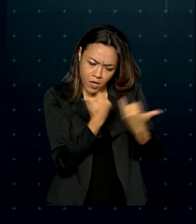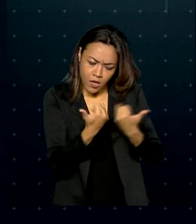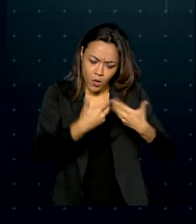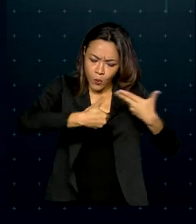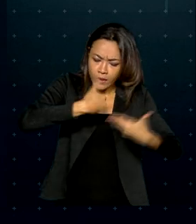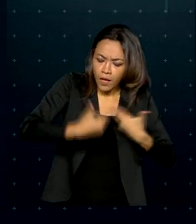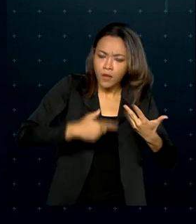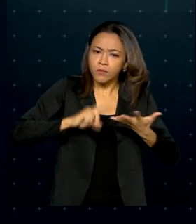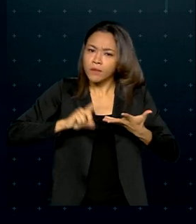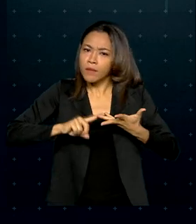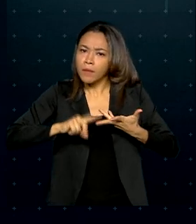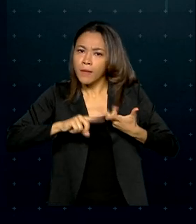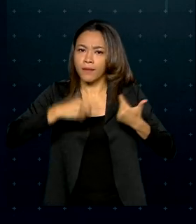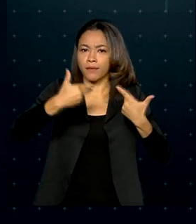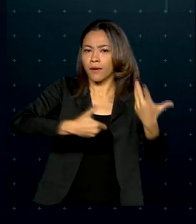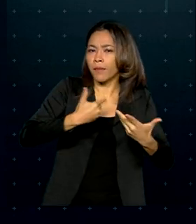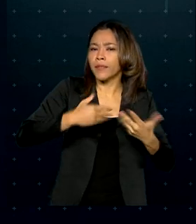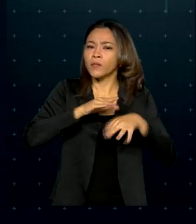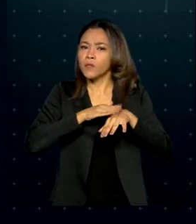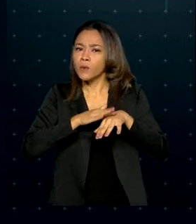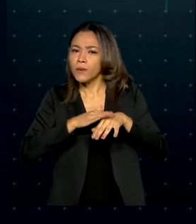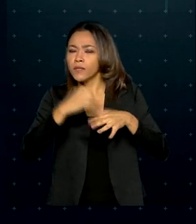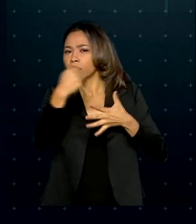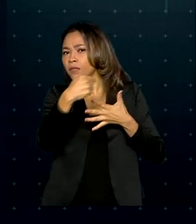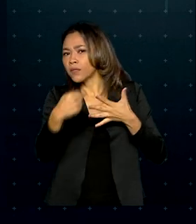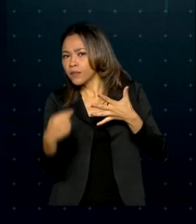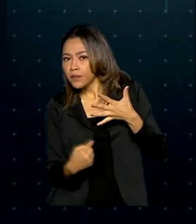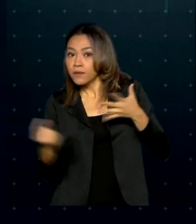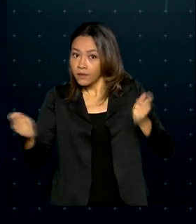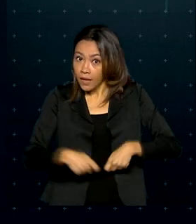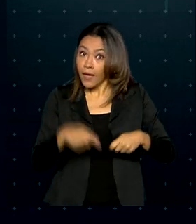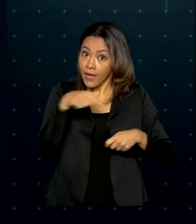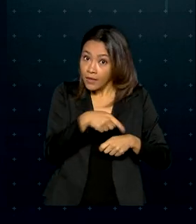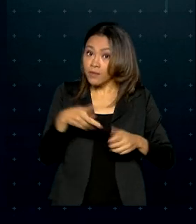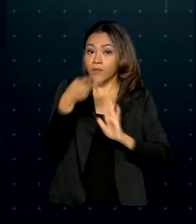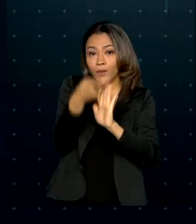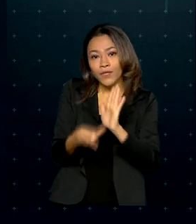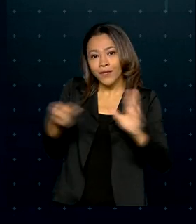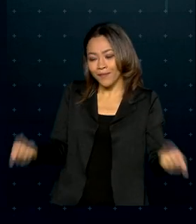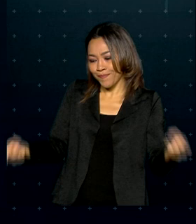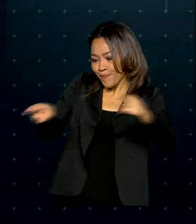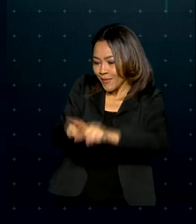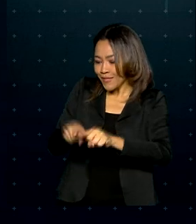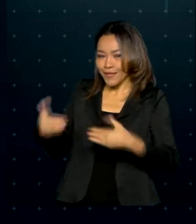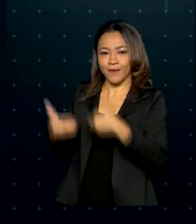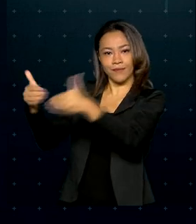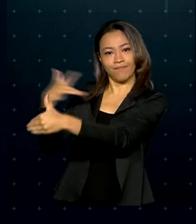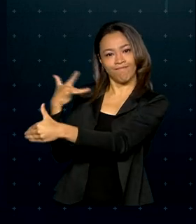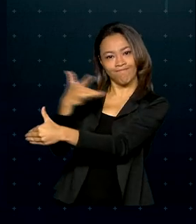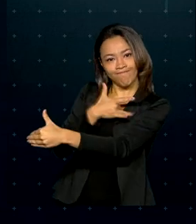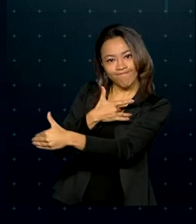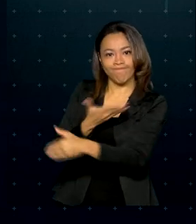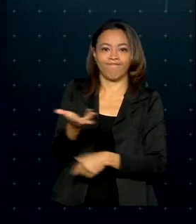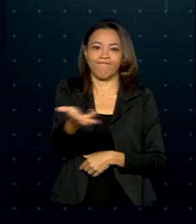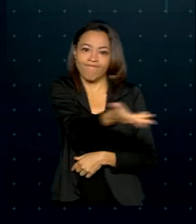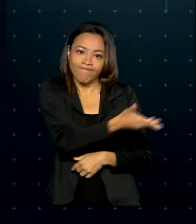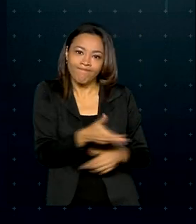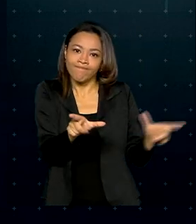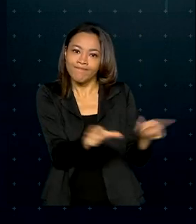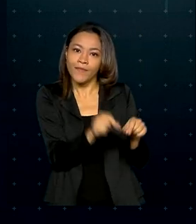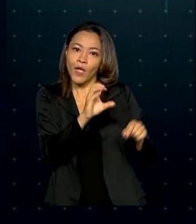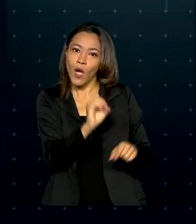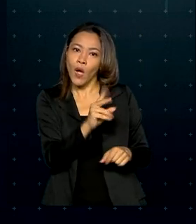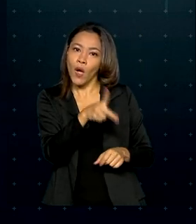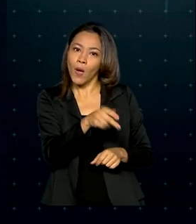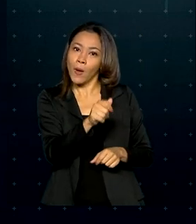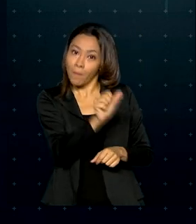cuidados paliativos e tratamentos de doenças. O projeto é uma parceria entre o Ministério da Saúde, Organização Pan-Americana